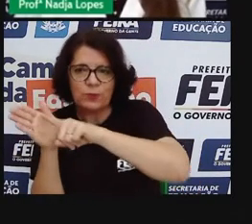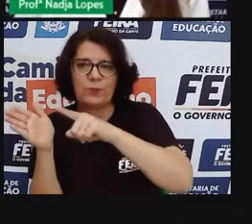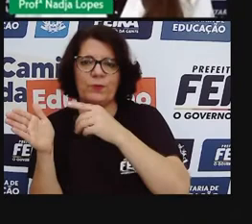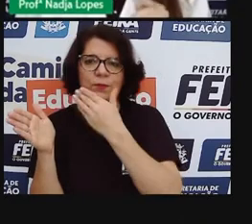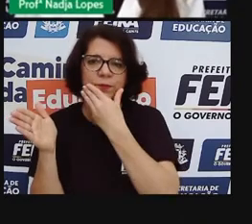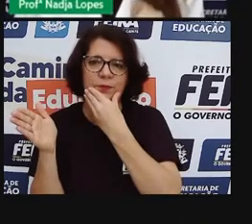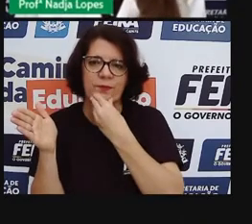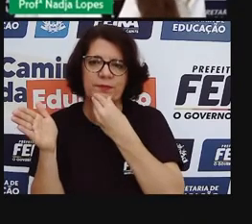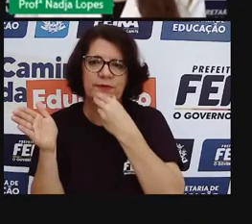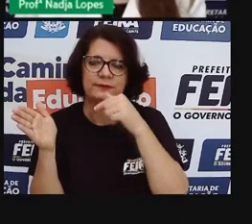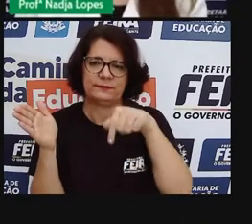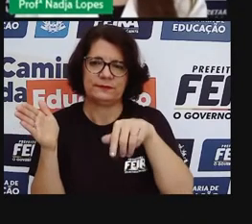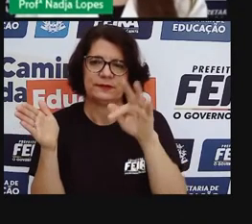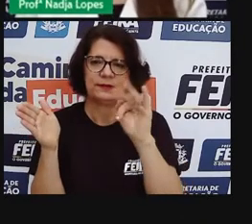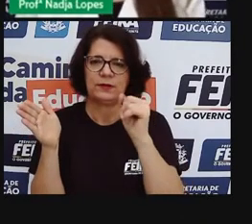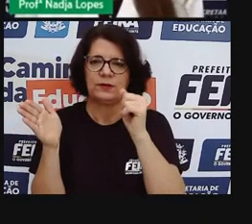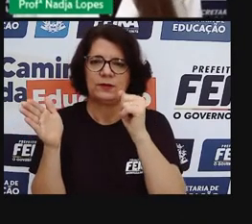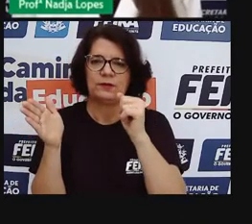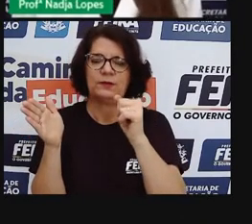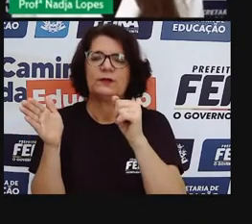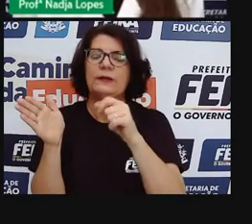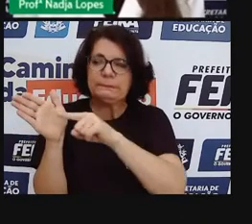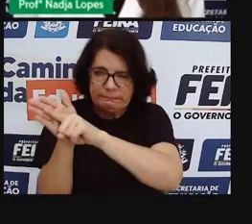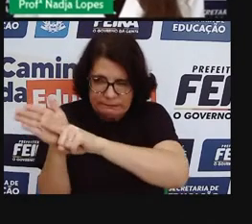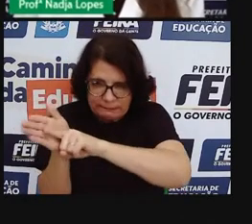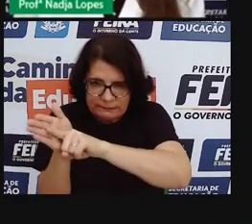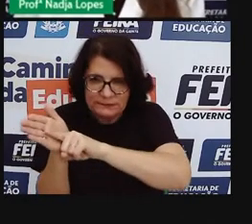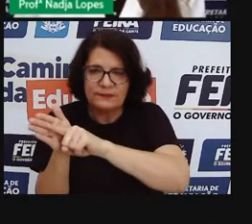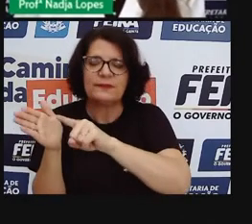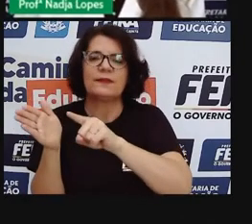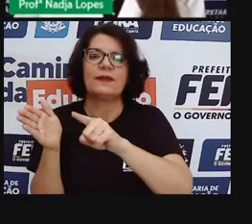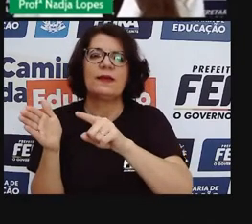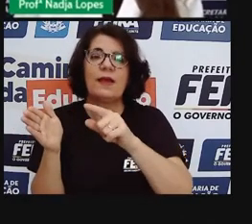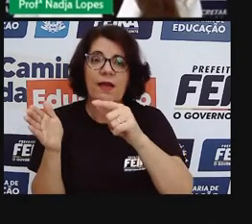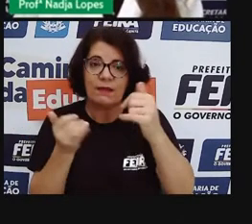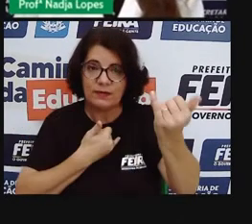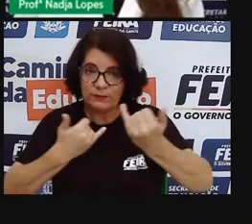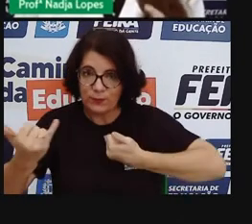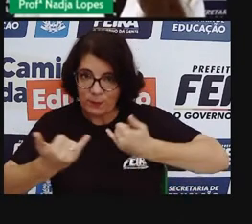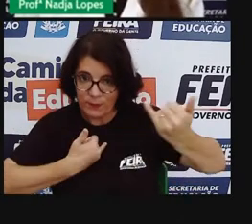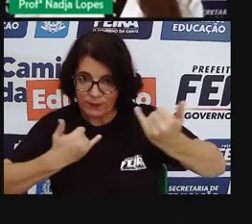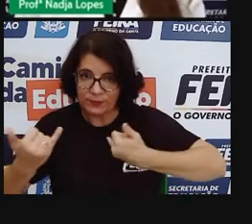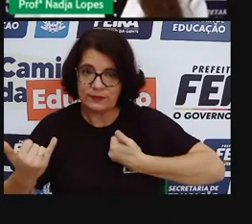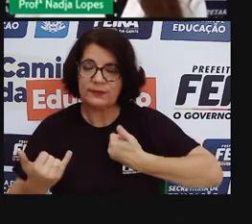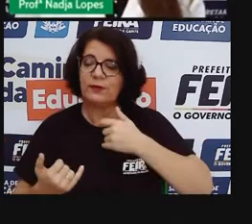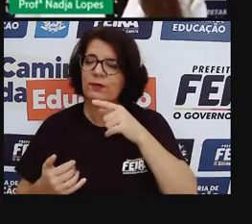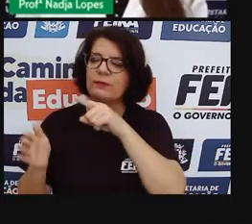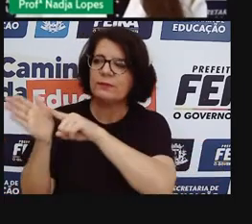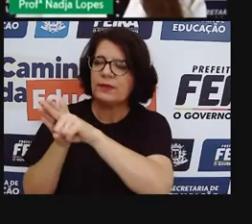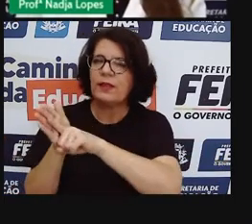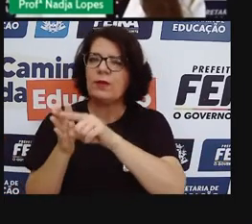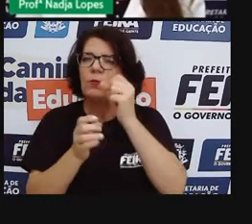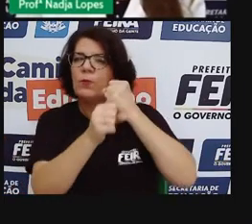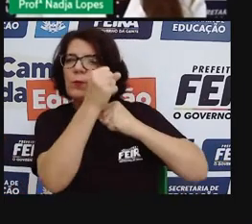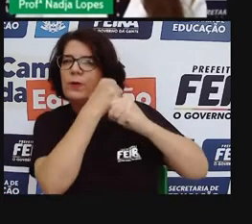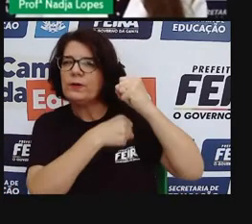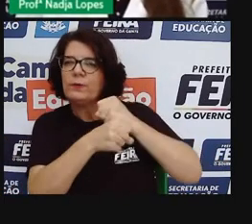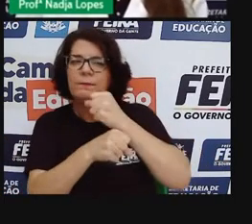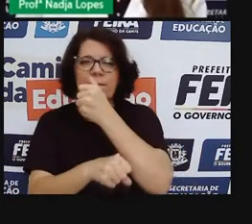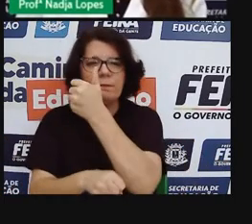ele, mostrar pra vocês quem é esse historiador. Ele contou pra gente que, em 1977,